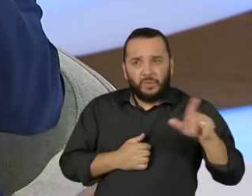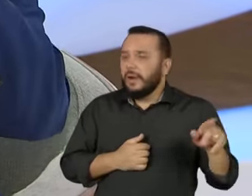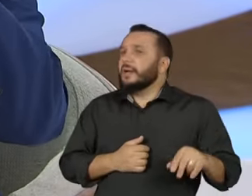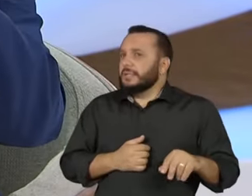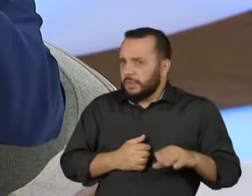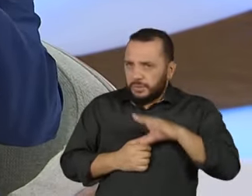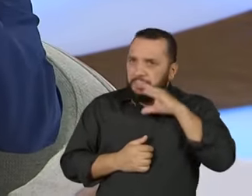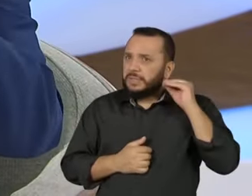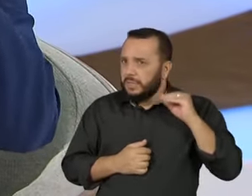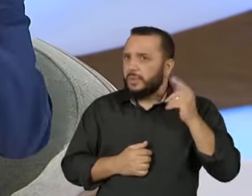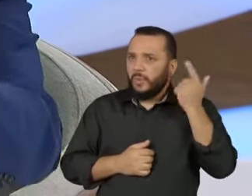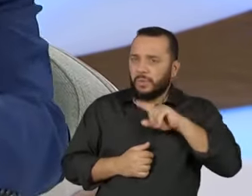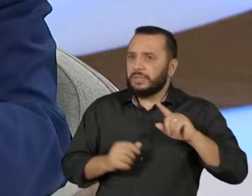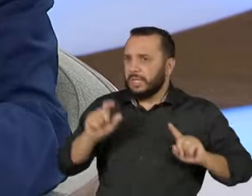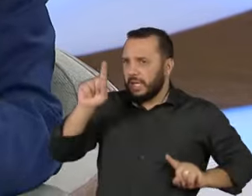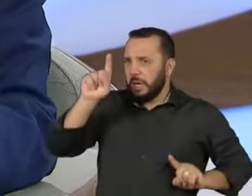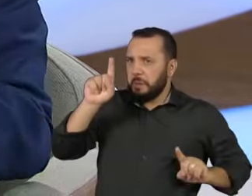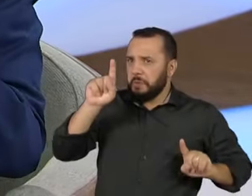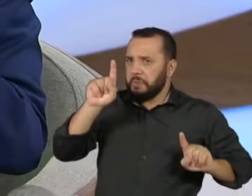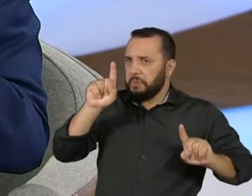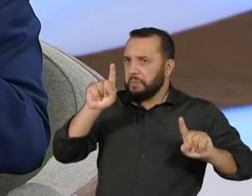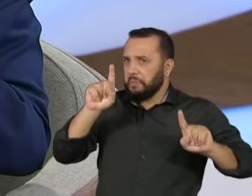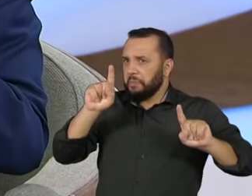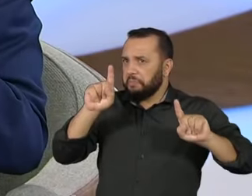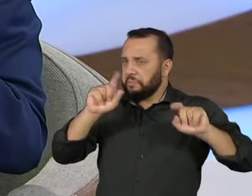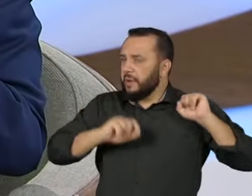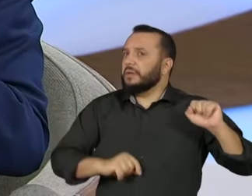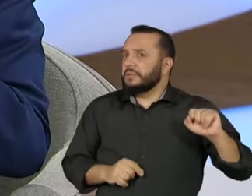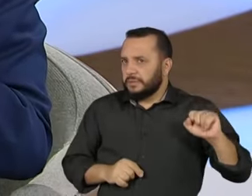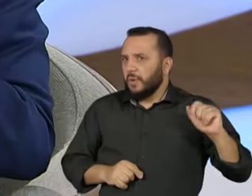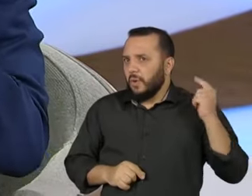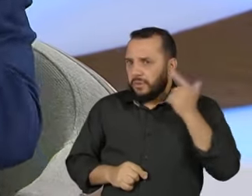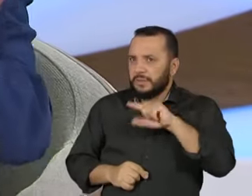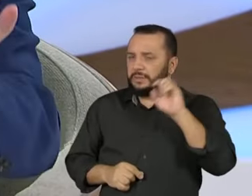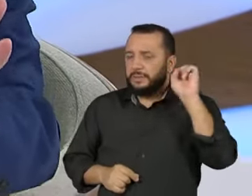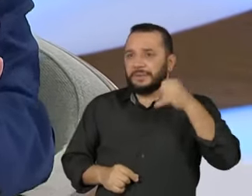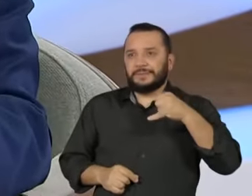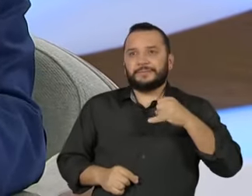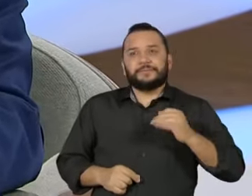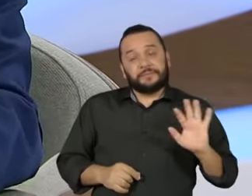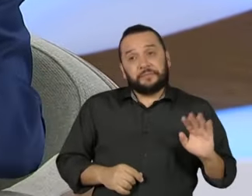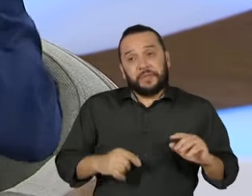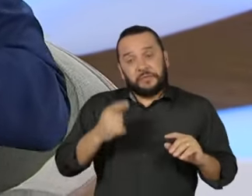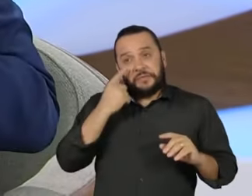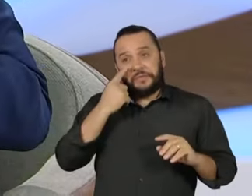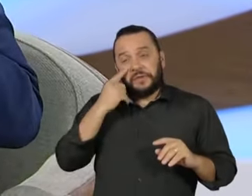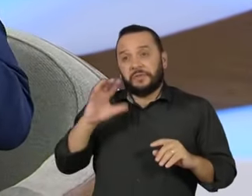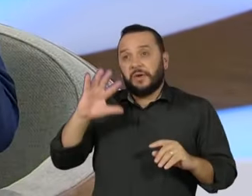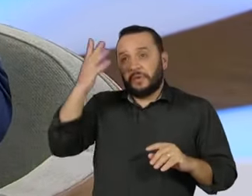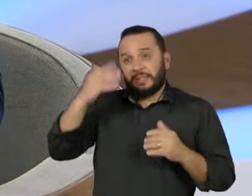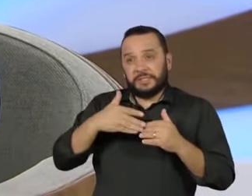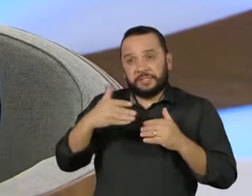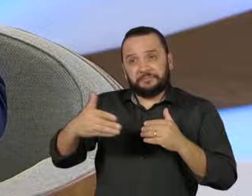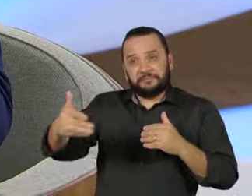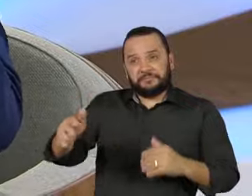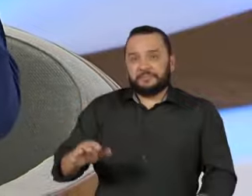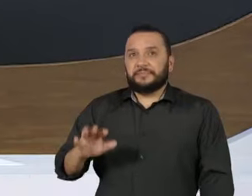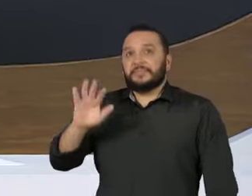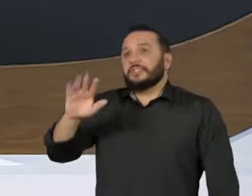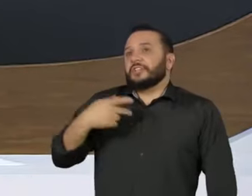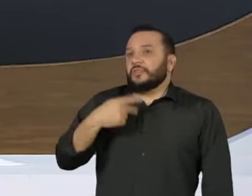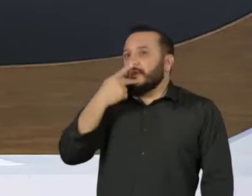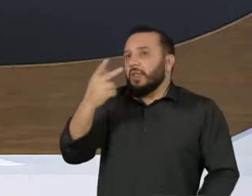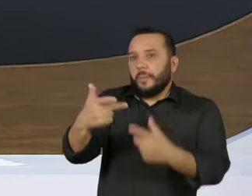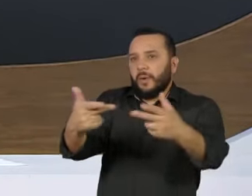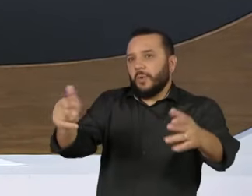chegou e está mantendo essa posição. Então, tem muita água para passar debaixo da ponte. Deixa eu falar uma coisa que eu acho que vocês vão se ajustar.